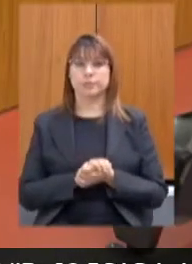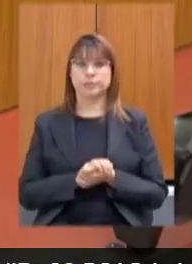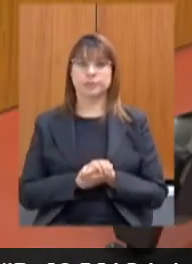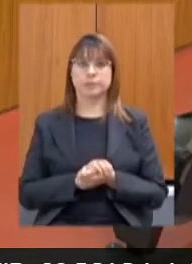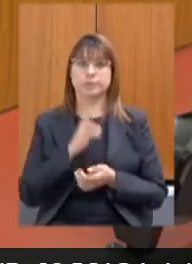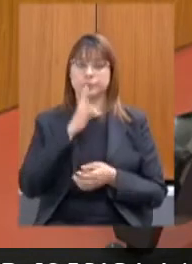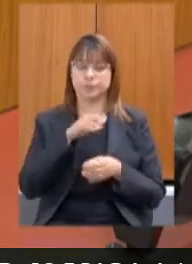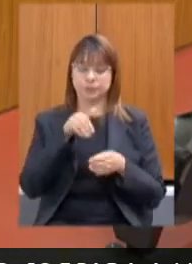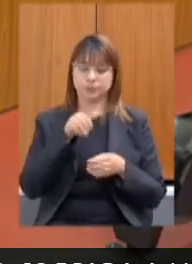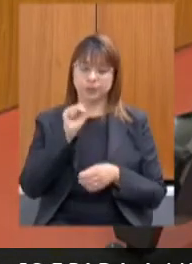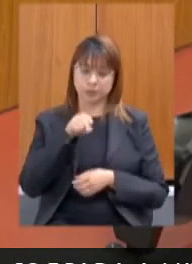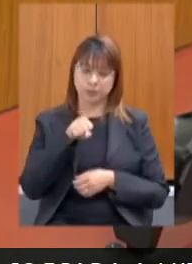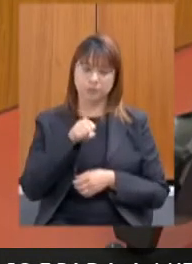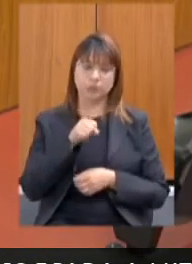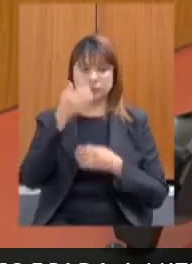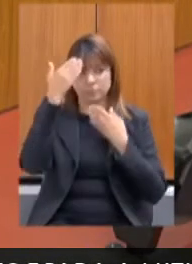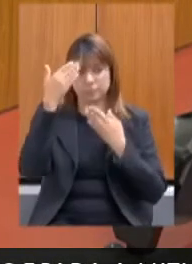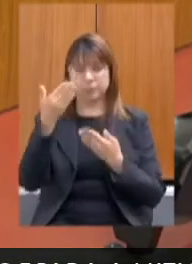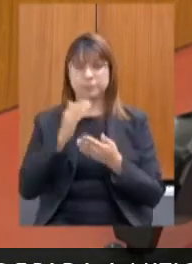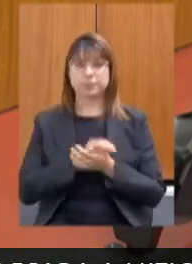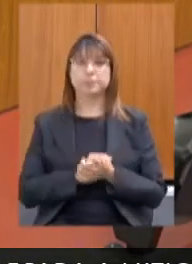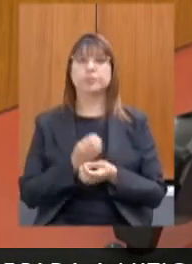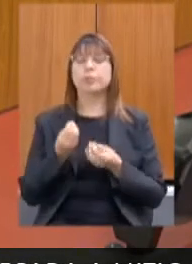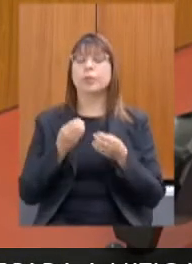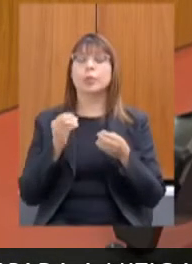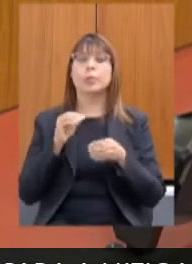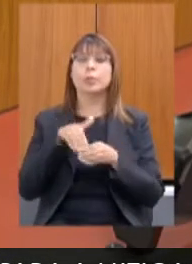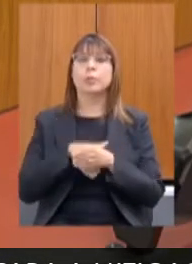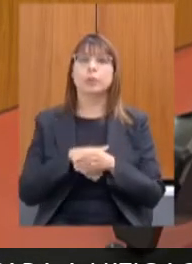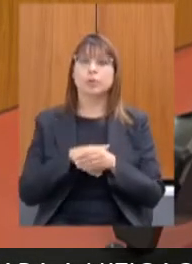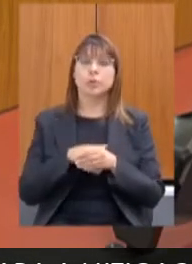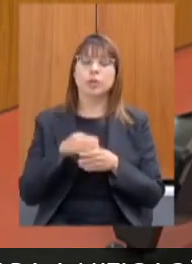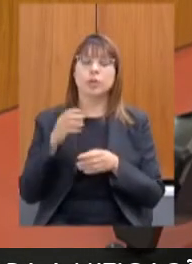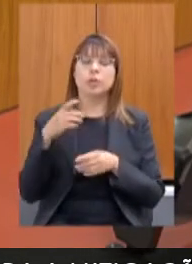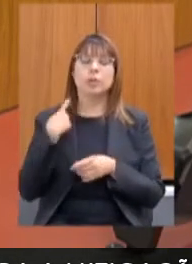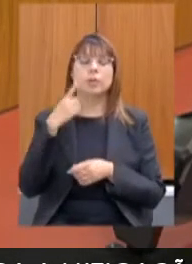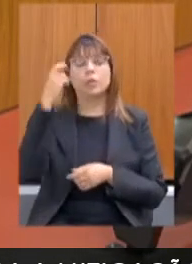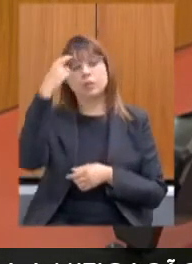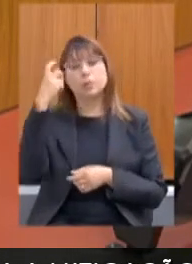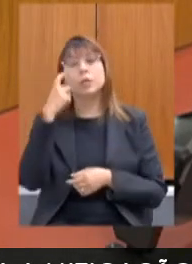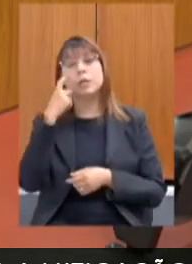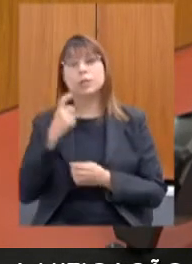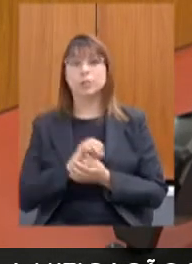voto sim obrigada deputada como vota o deputado Zé Guilherme